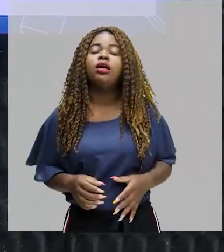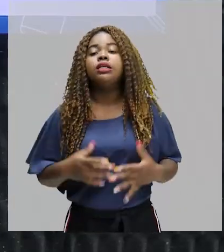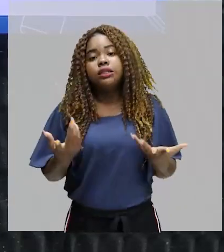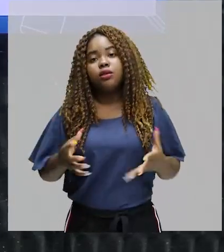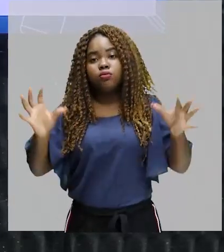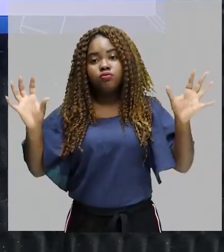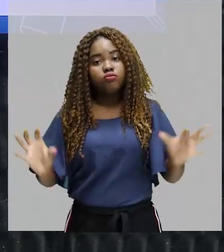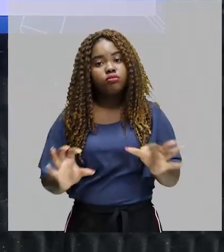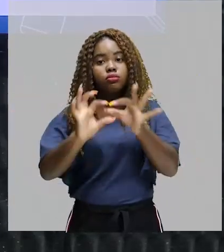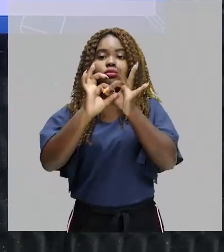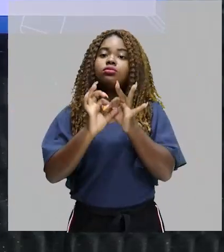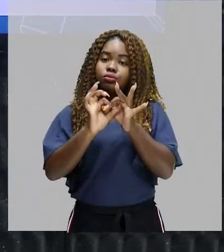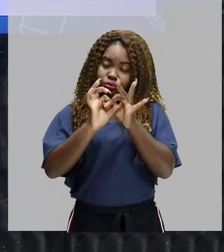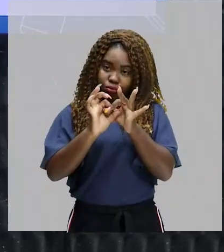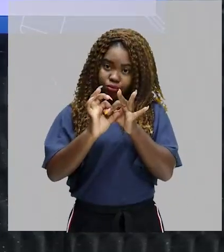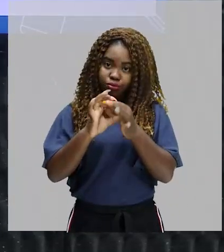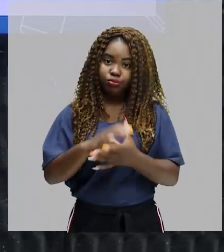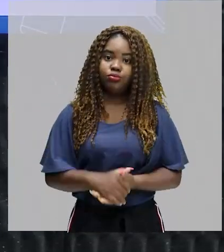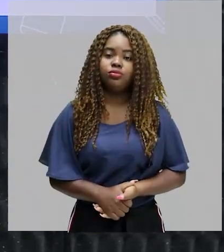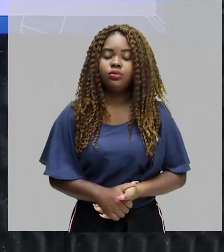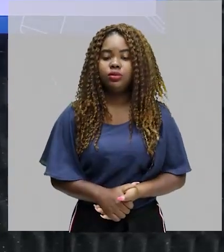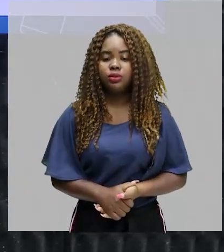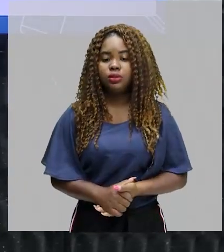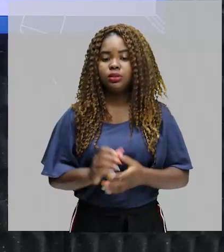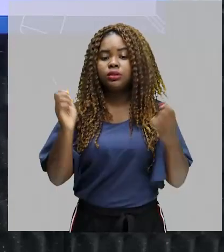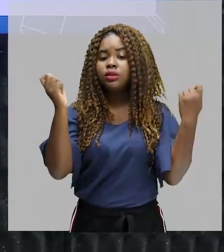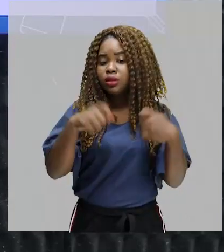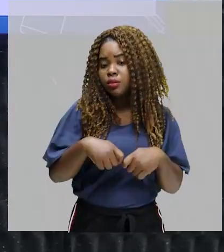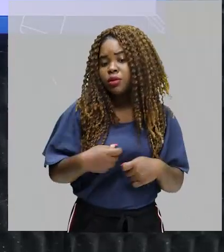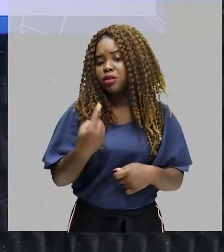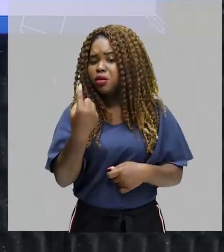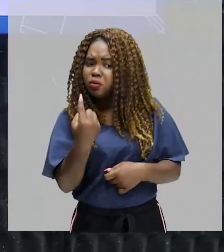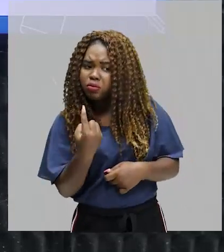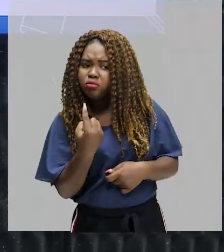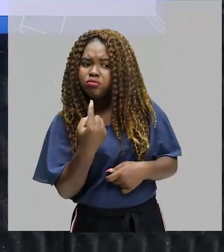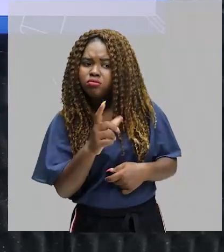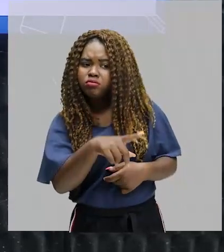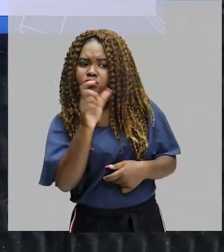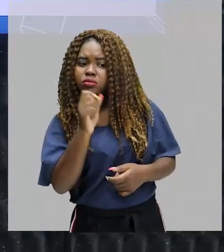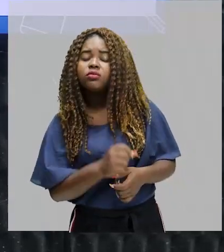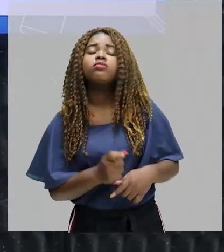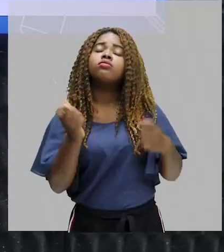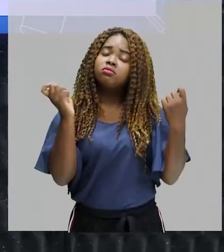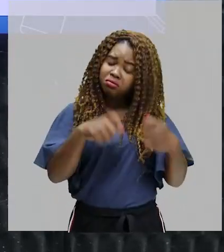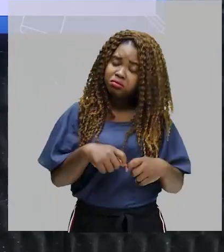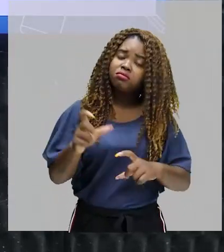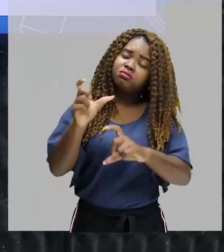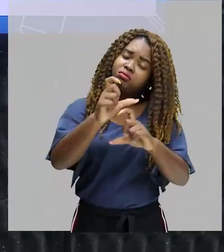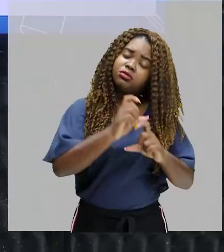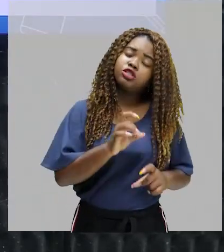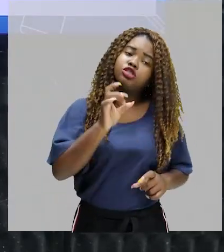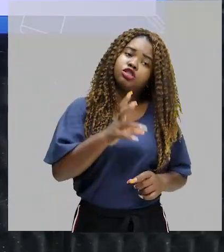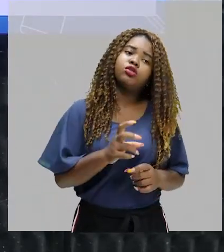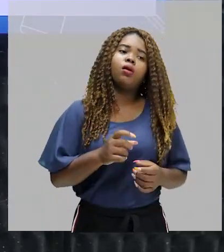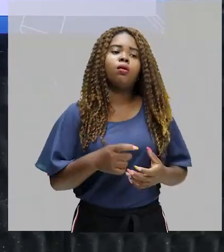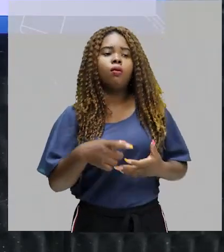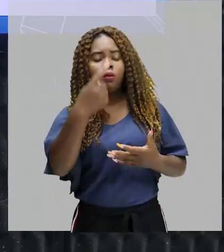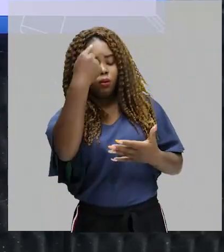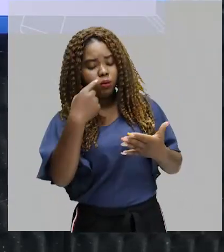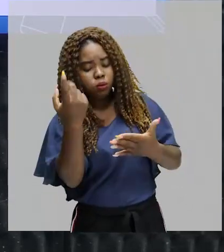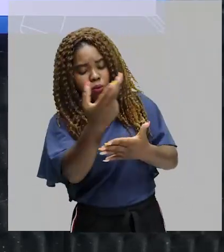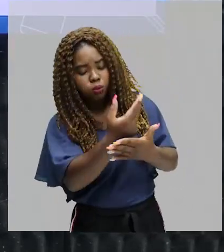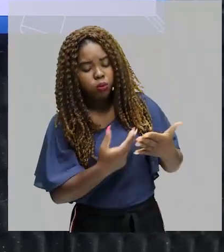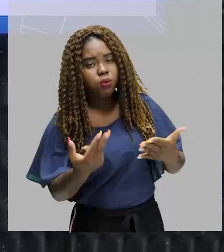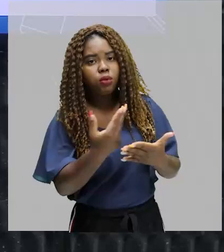verbal, ela complementa a linguagem não verbal. Posso ter apenas uma delas? Sim, é possível ter uma história em quadrinhos, apenas com a linguagem não